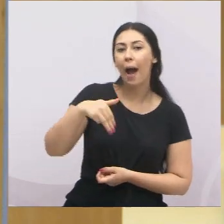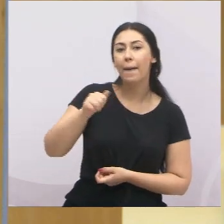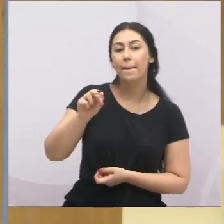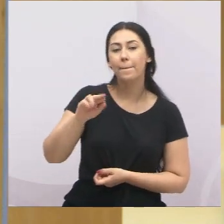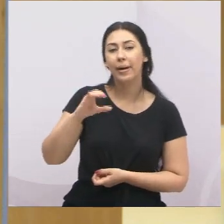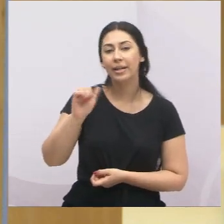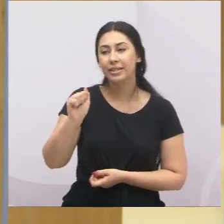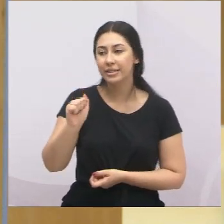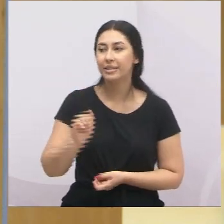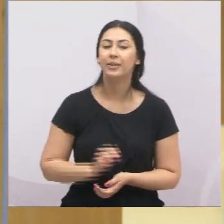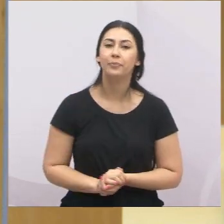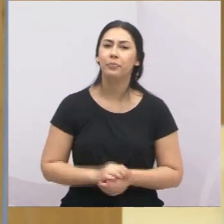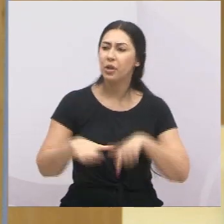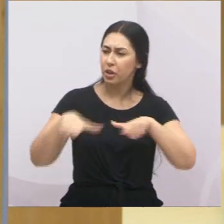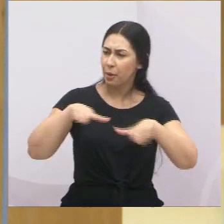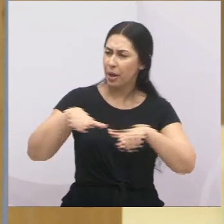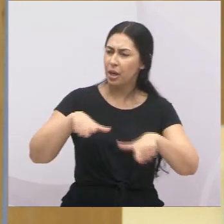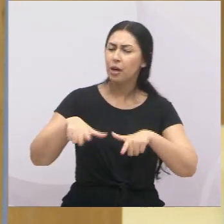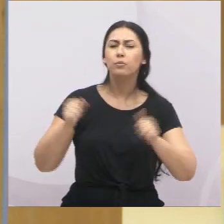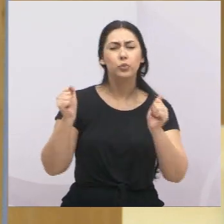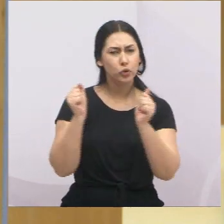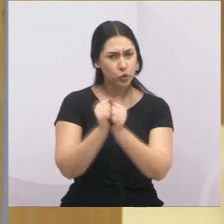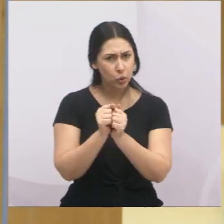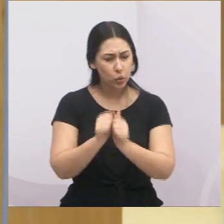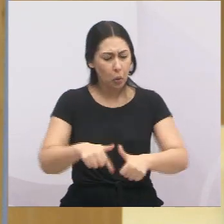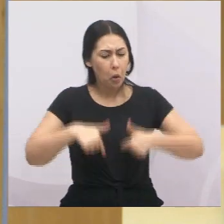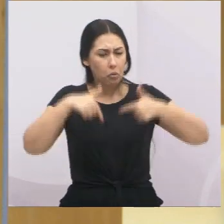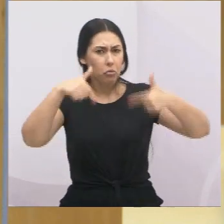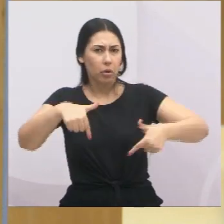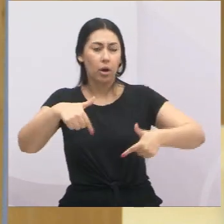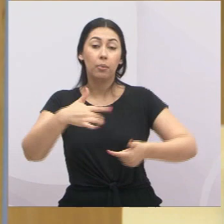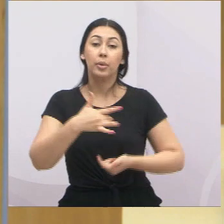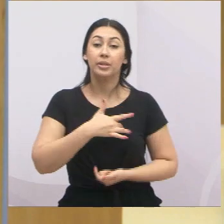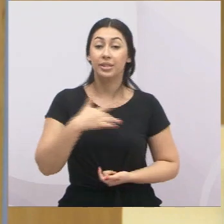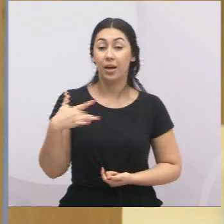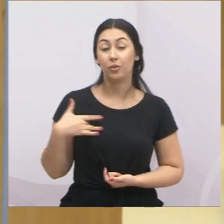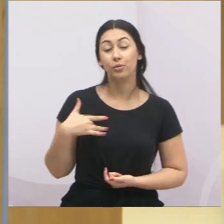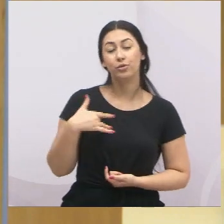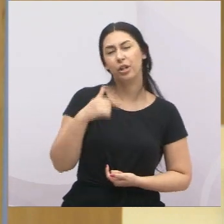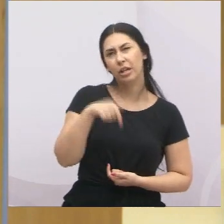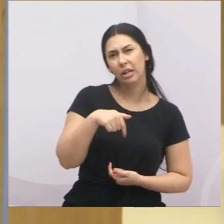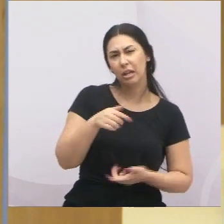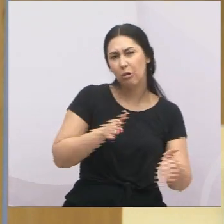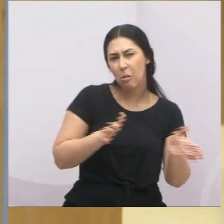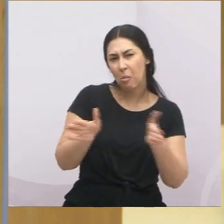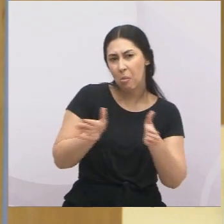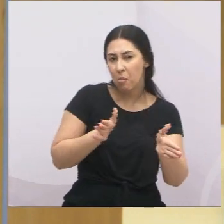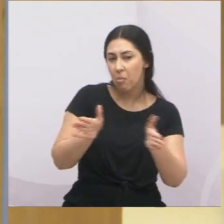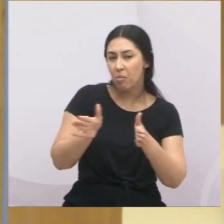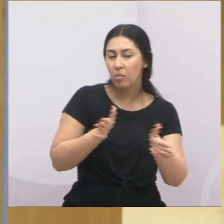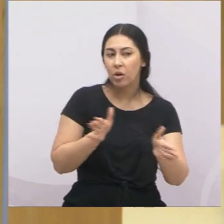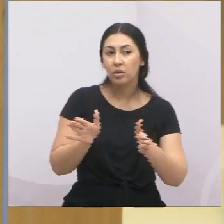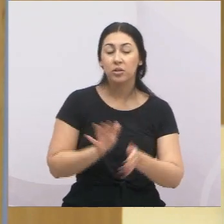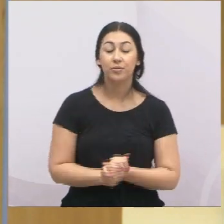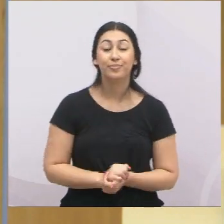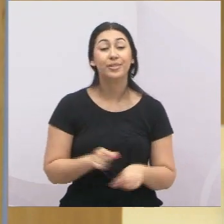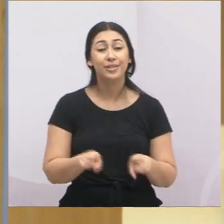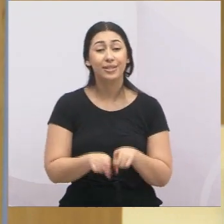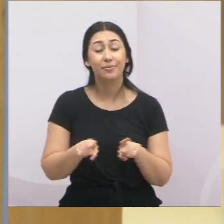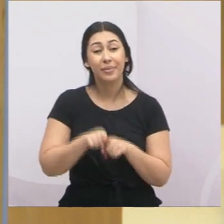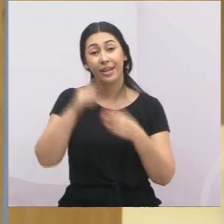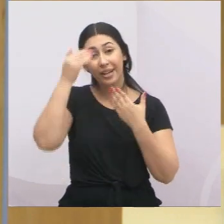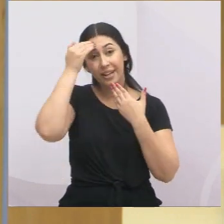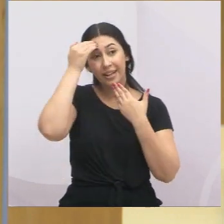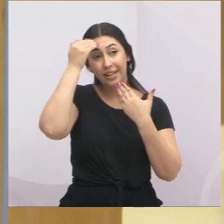Nós, juntos, lutamos muito pela saúde da nossa cidade aí nesses quatro anos de legislatura. e agradecer